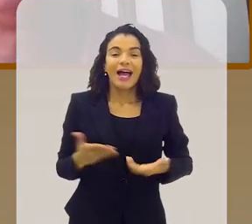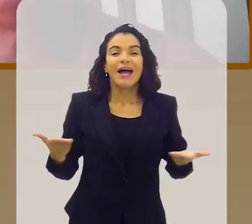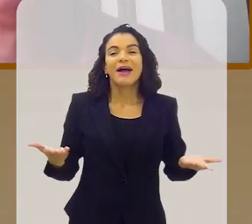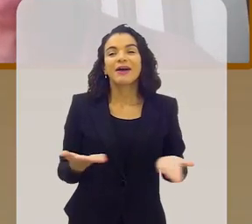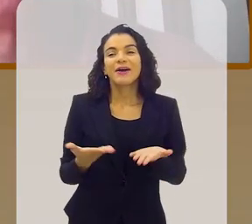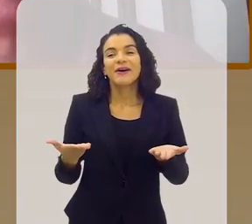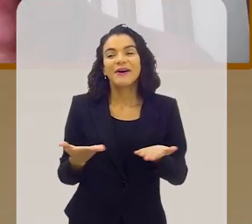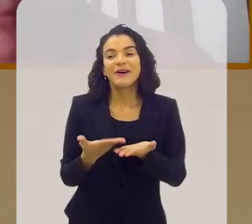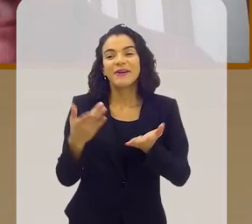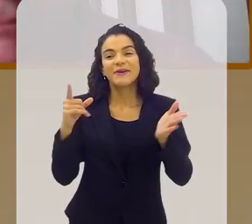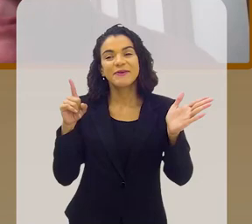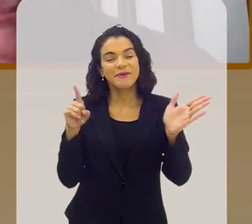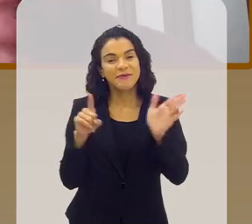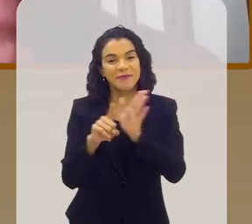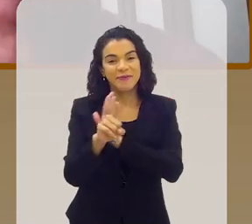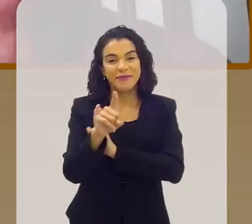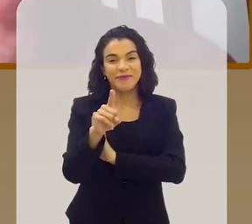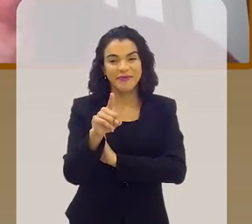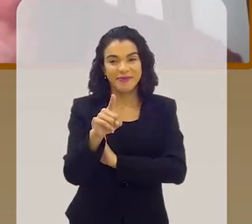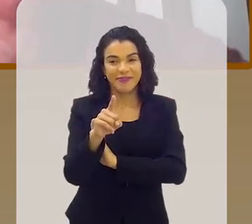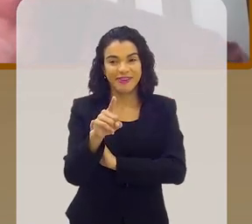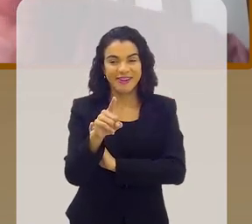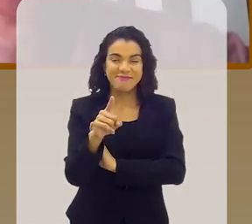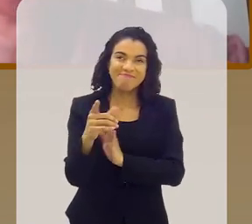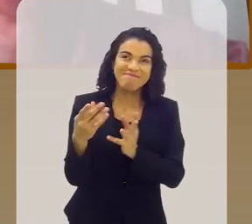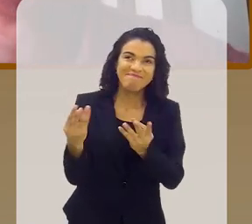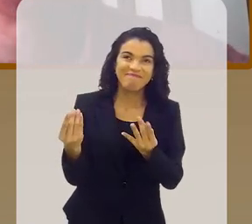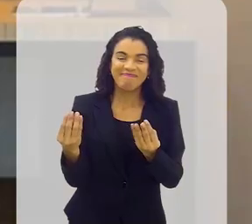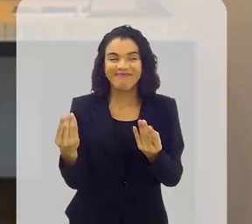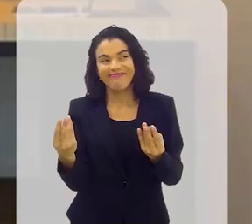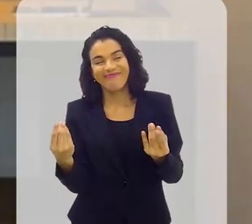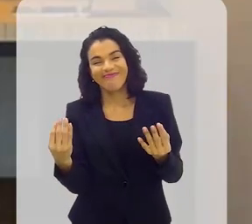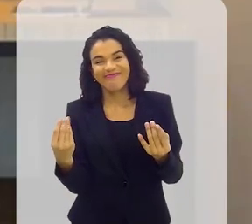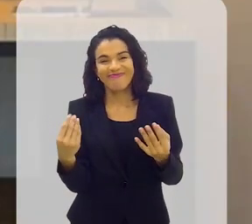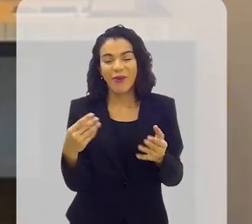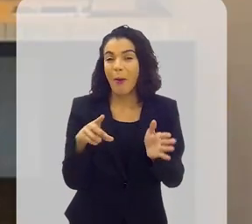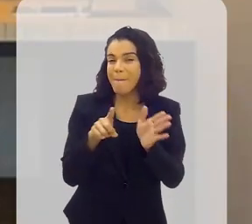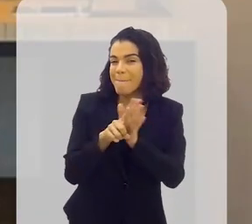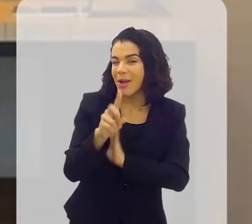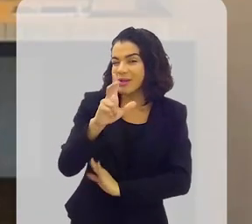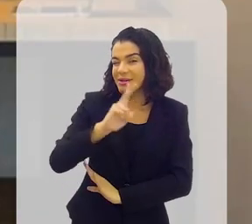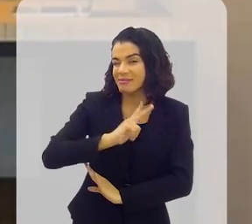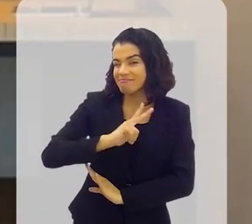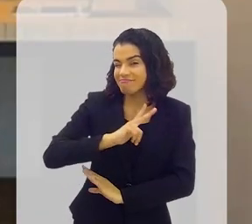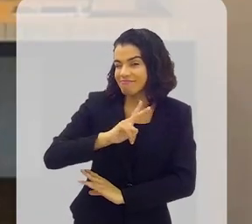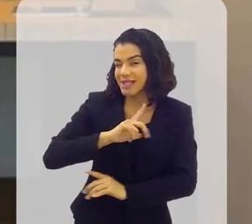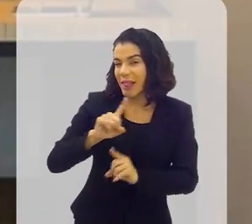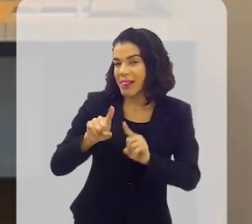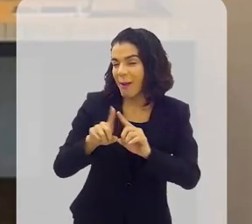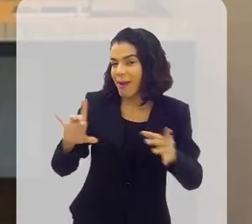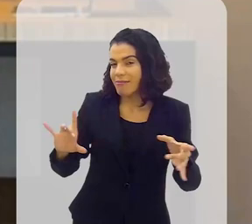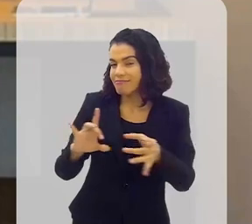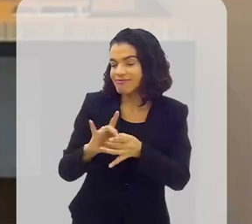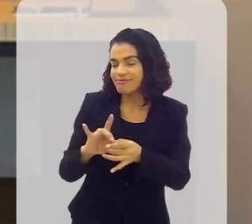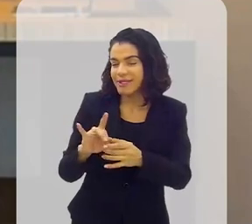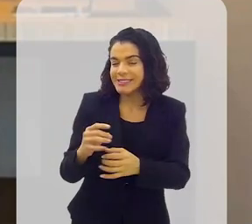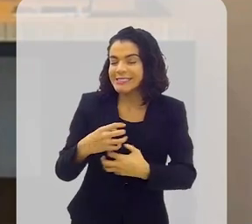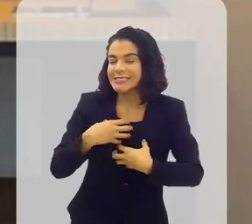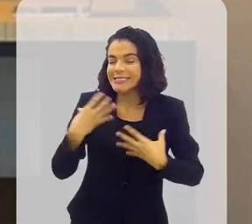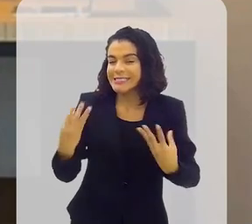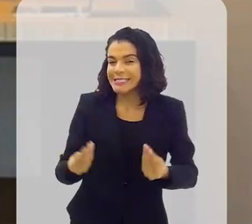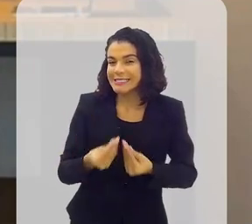uma pergunta mais pessoal e sentimental do que